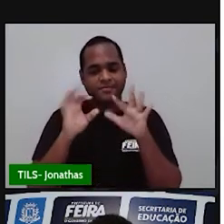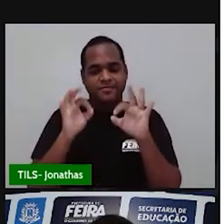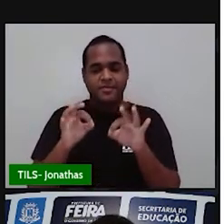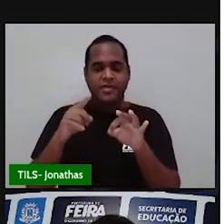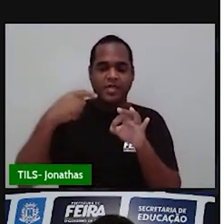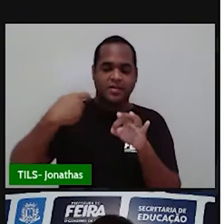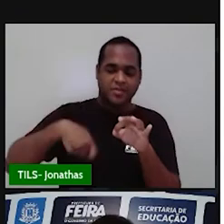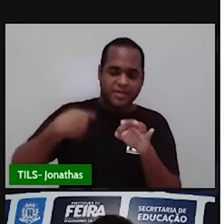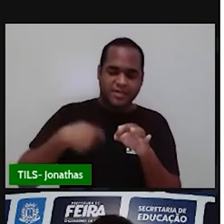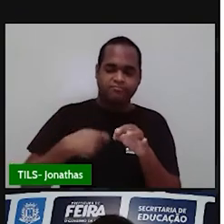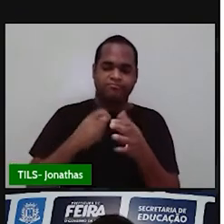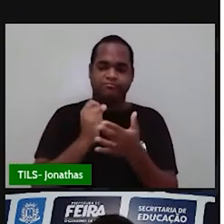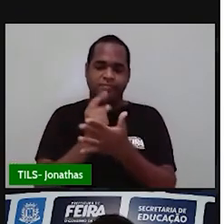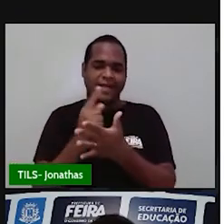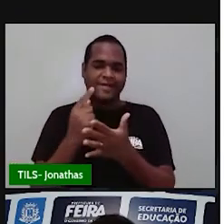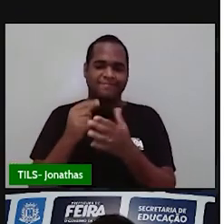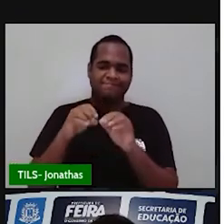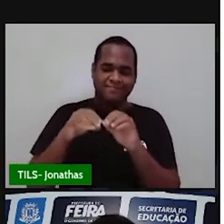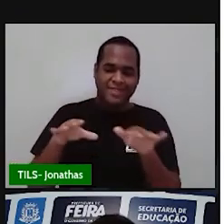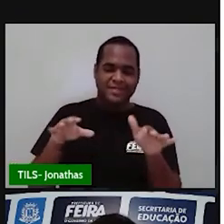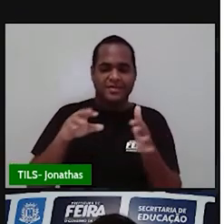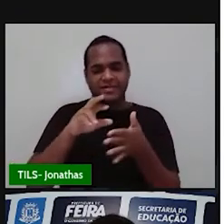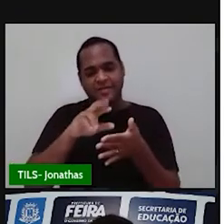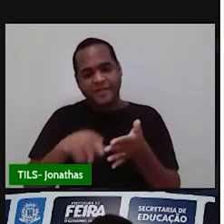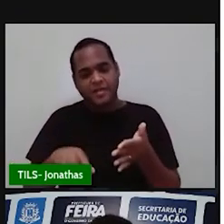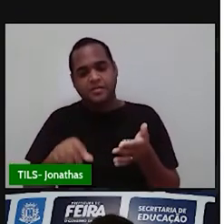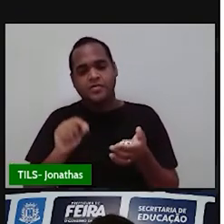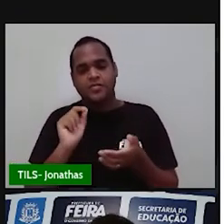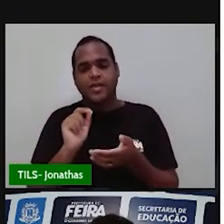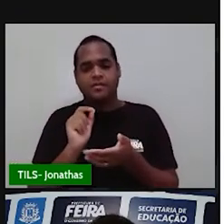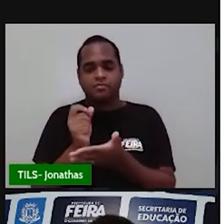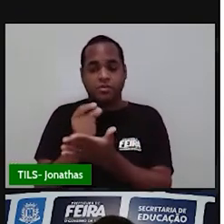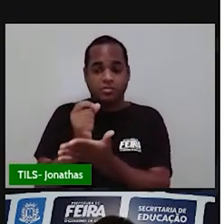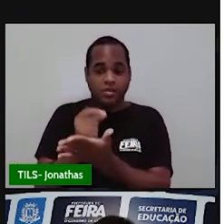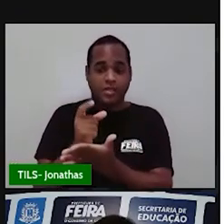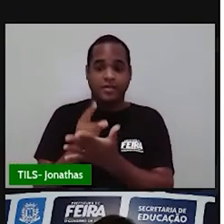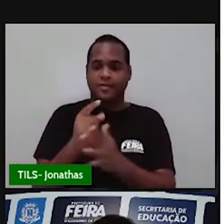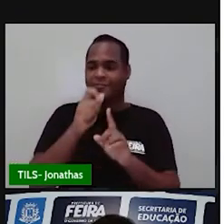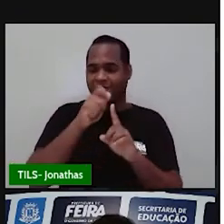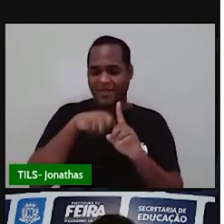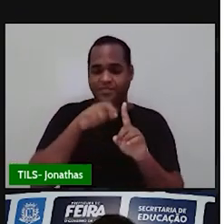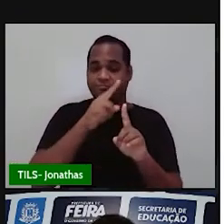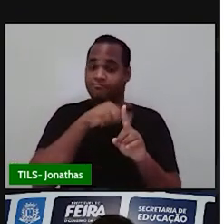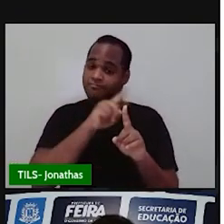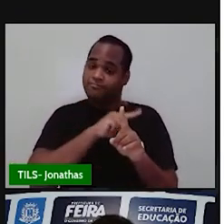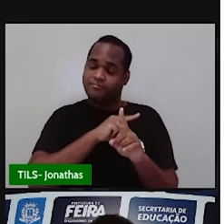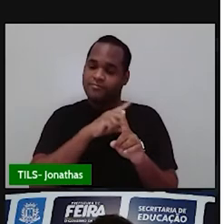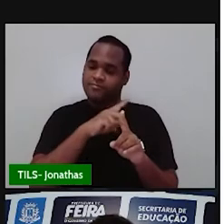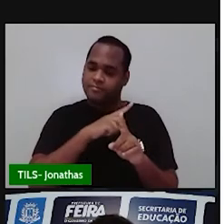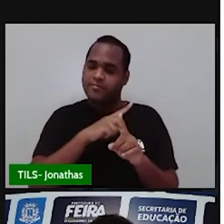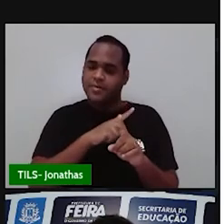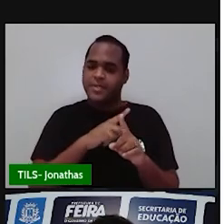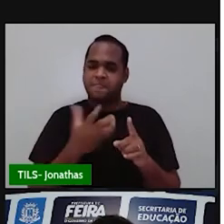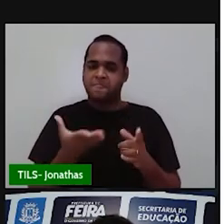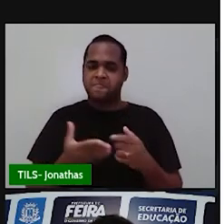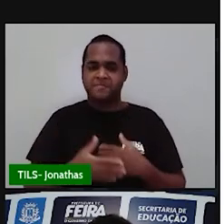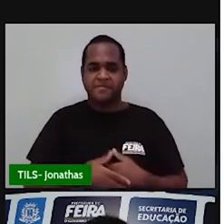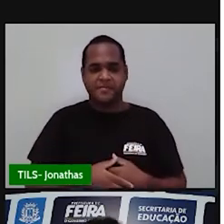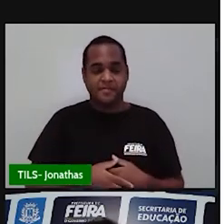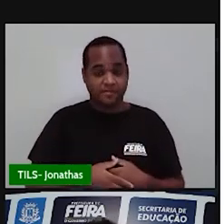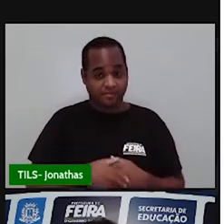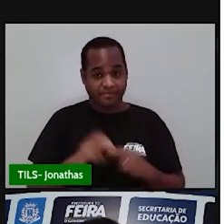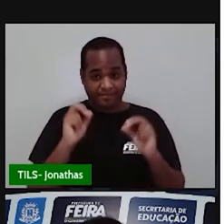precisar gastar, né? Aliás, pagar o que a gente gastou de energia elétrica naquele mês.